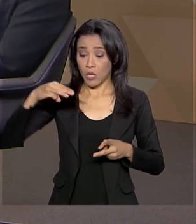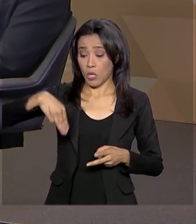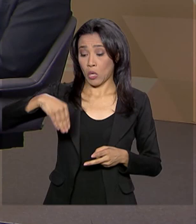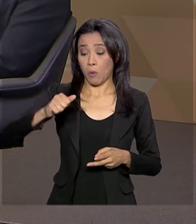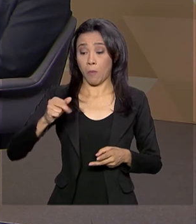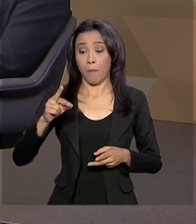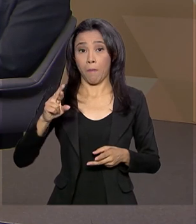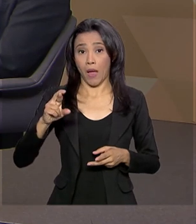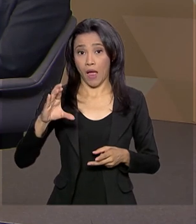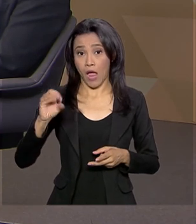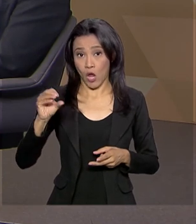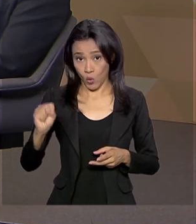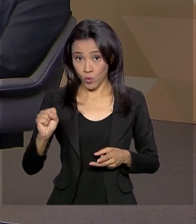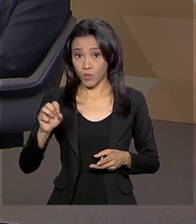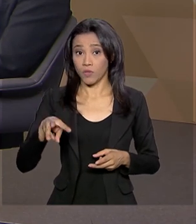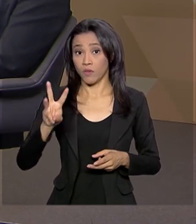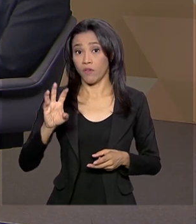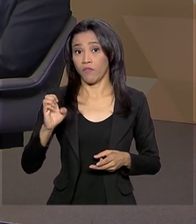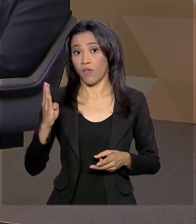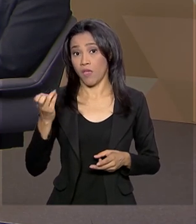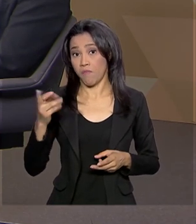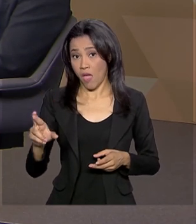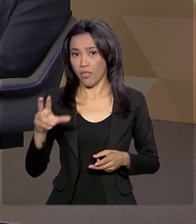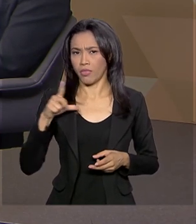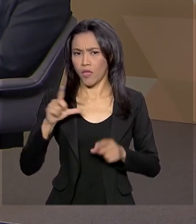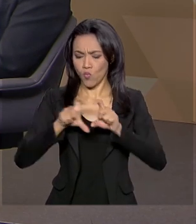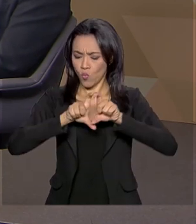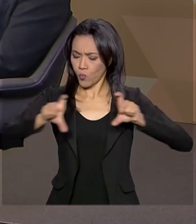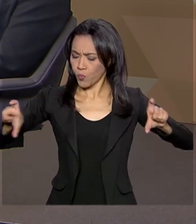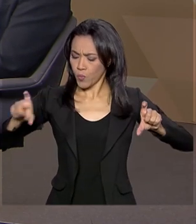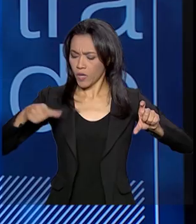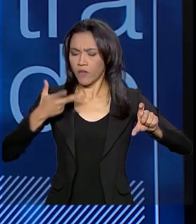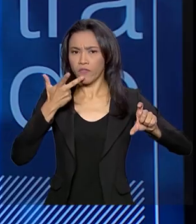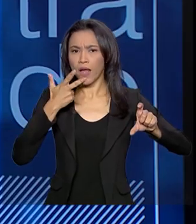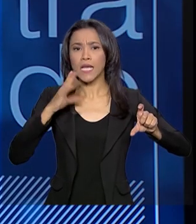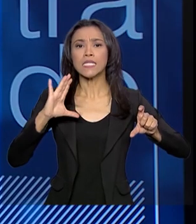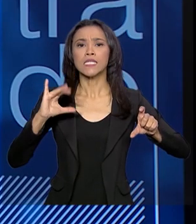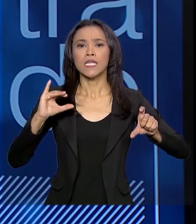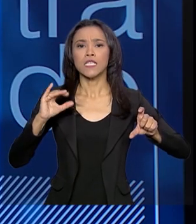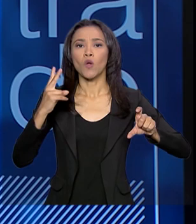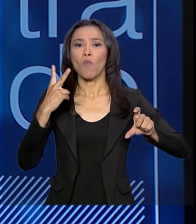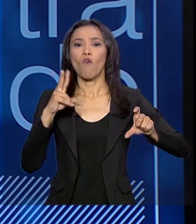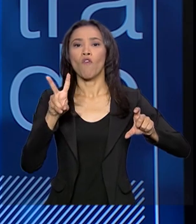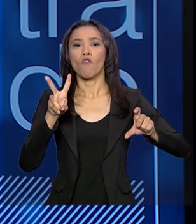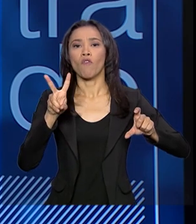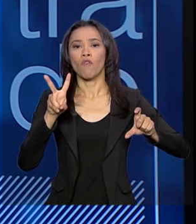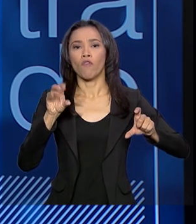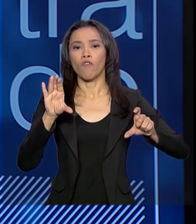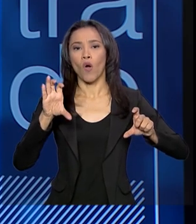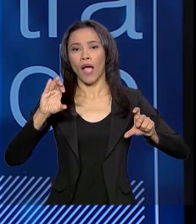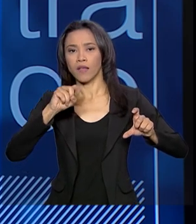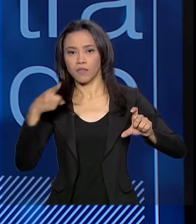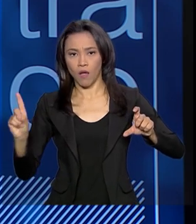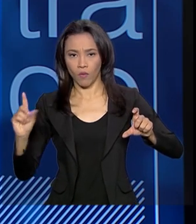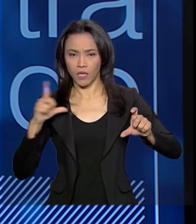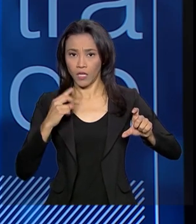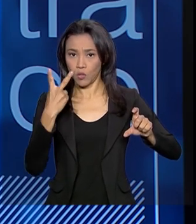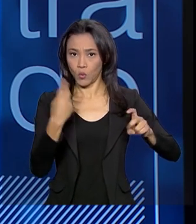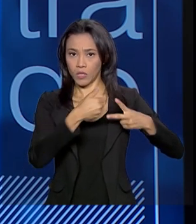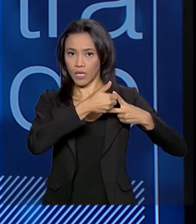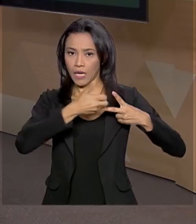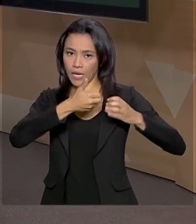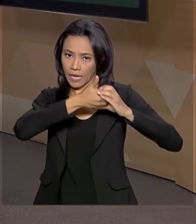texto bem interessante, onde ele fala sobre a ciência como vocação. E ele diz que tem duas características